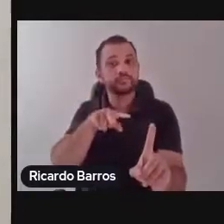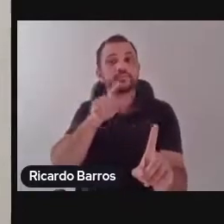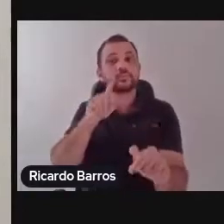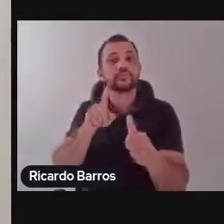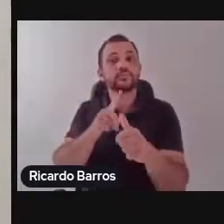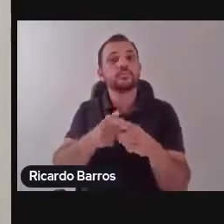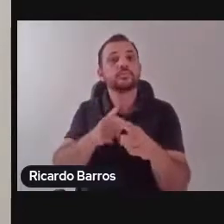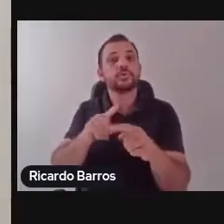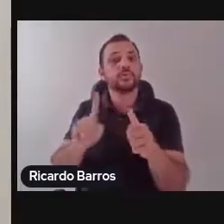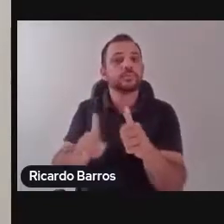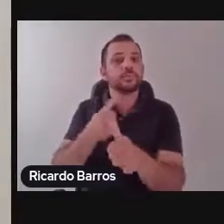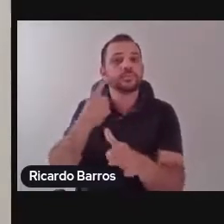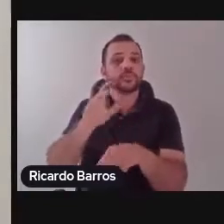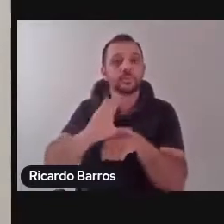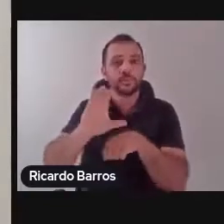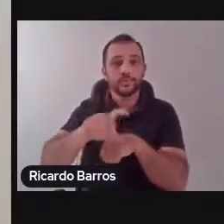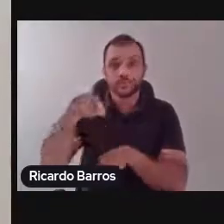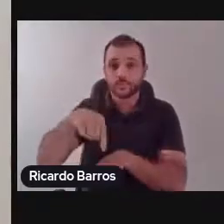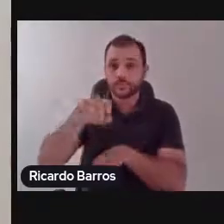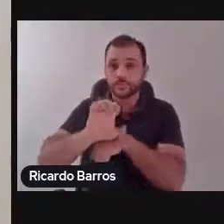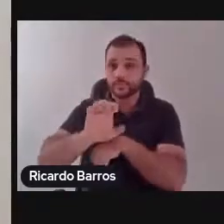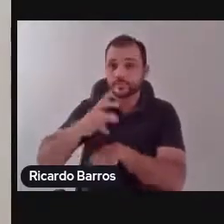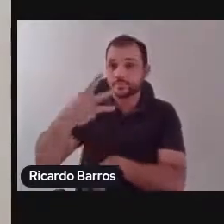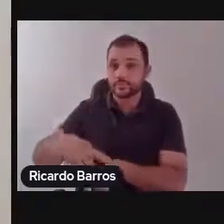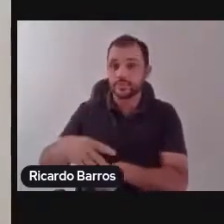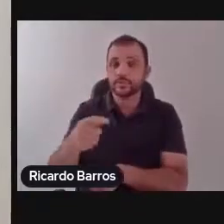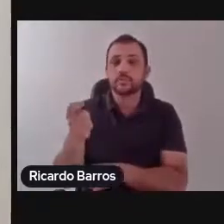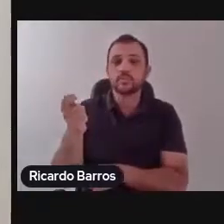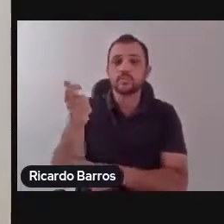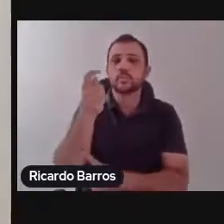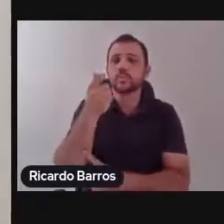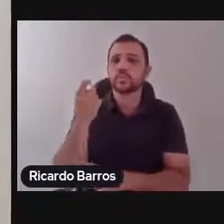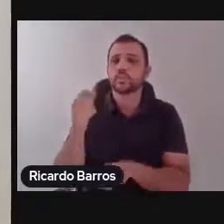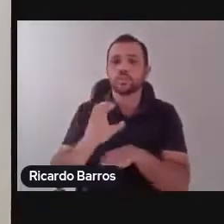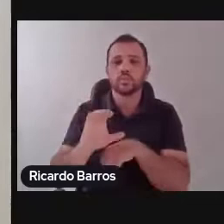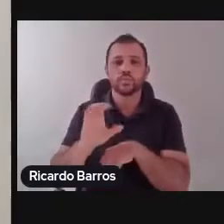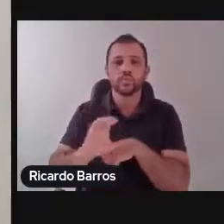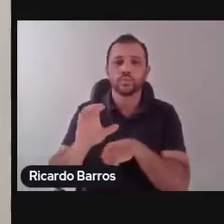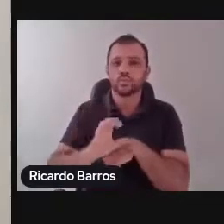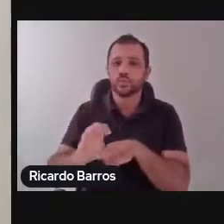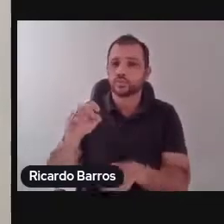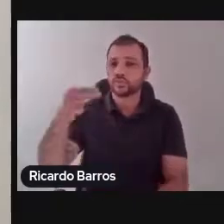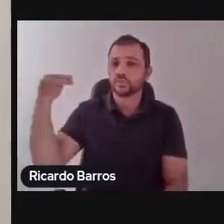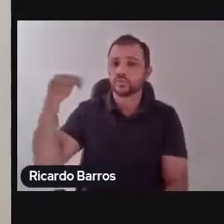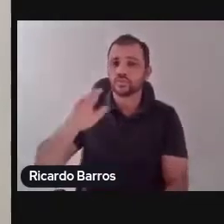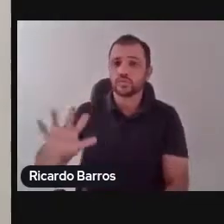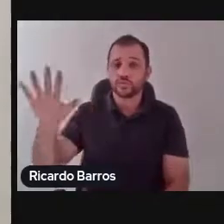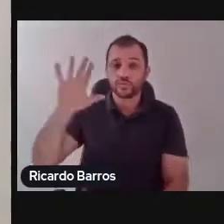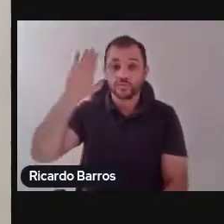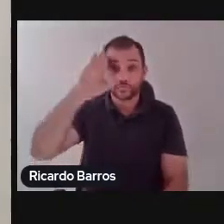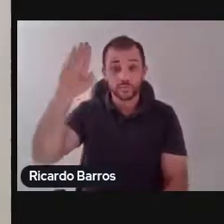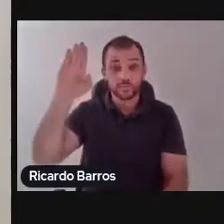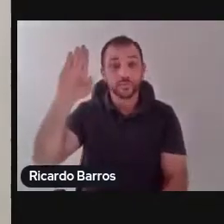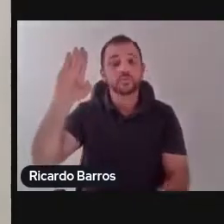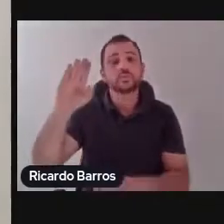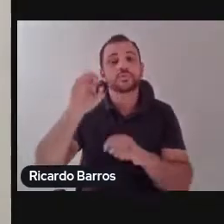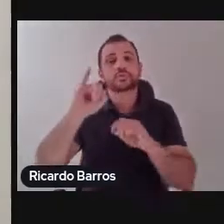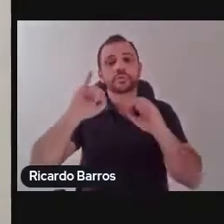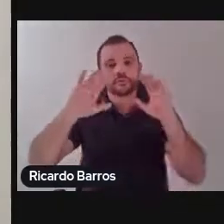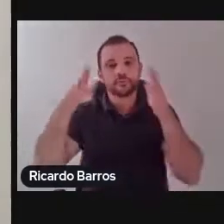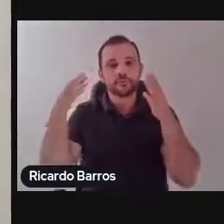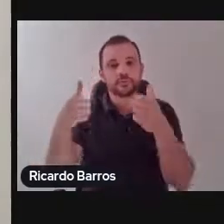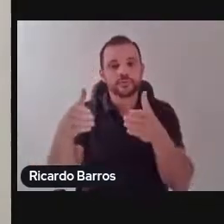Nordeste, precisamente considerando a concentração dos cursos de RIs no âmbito do eixo sul